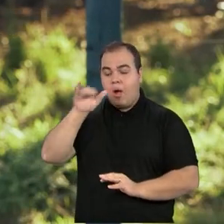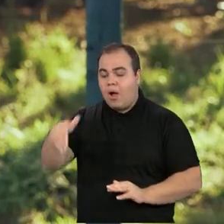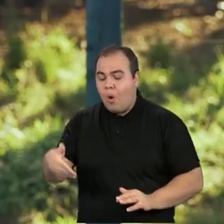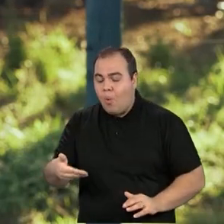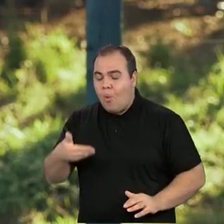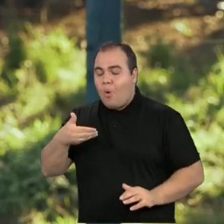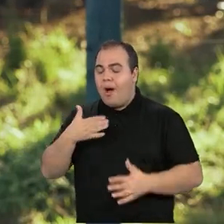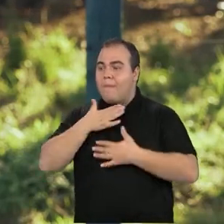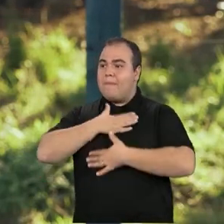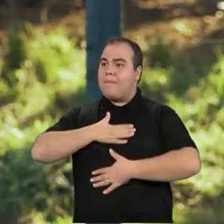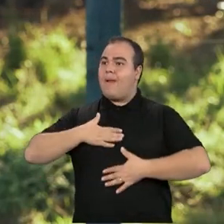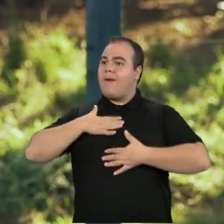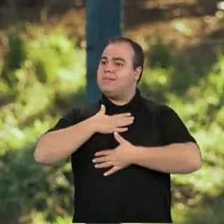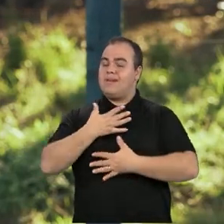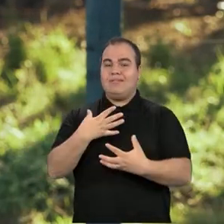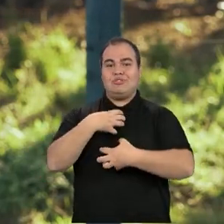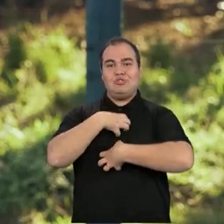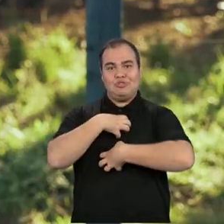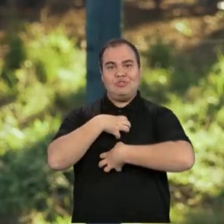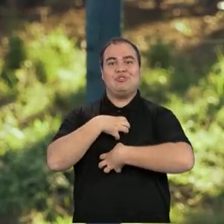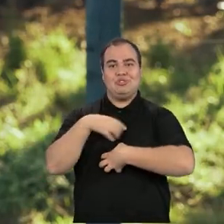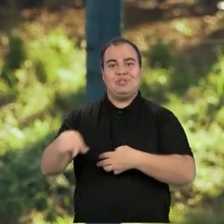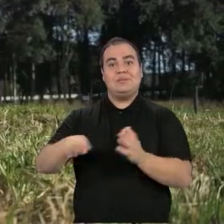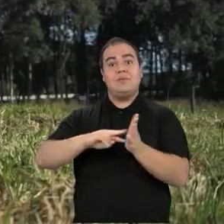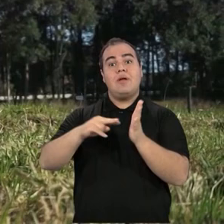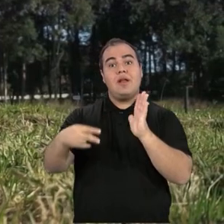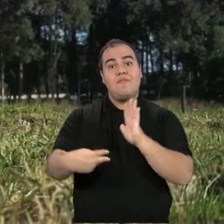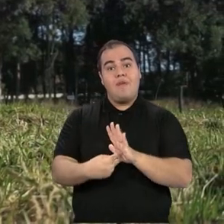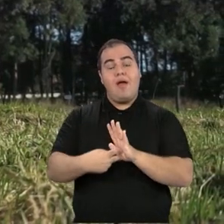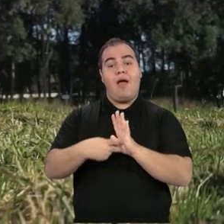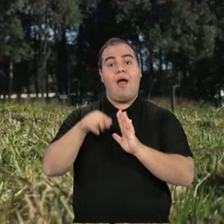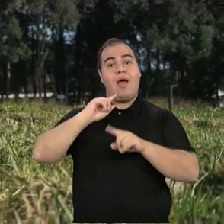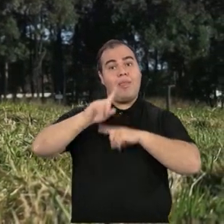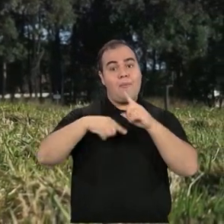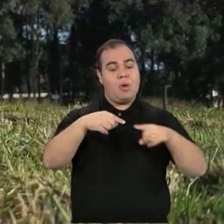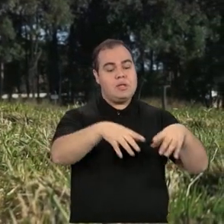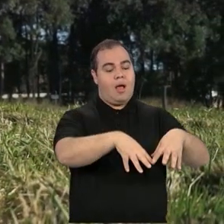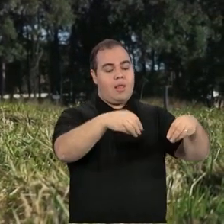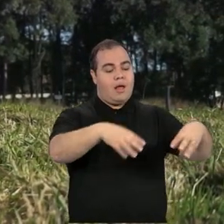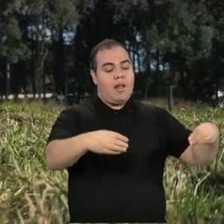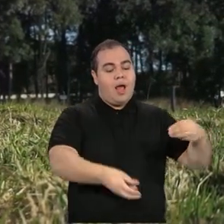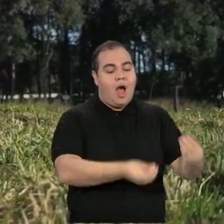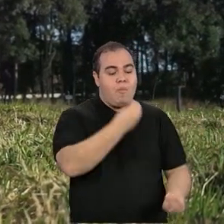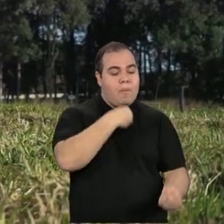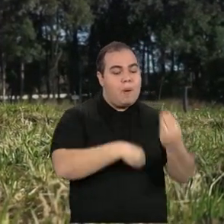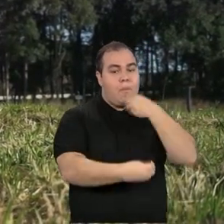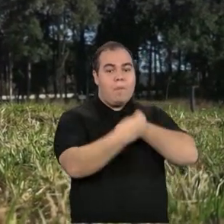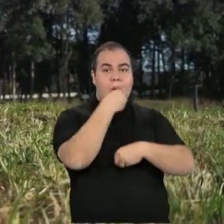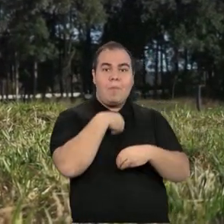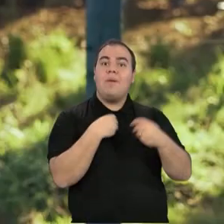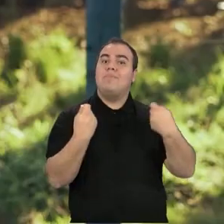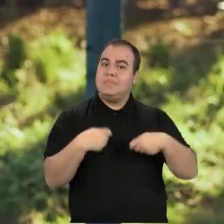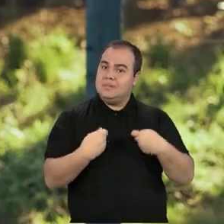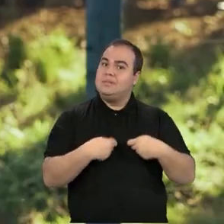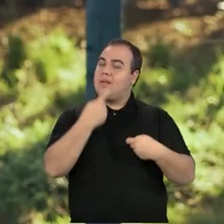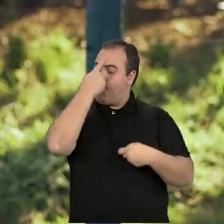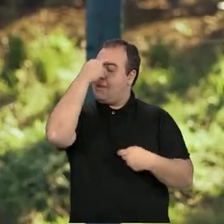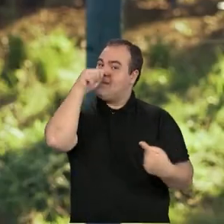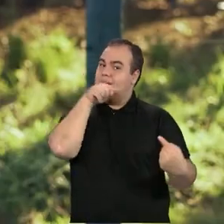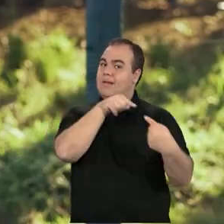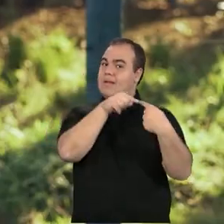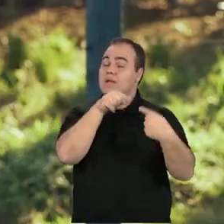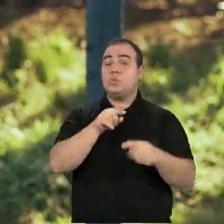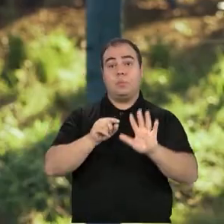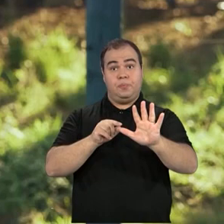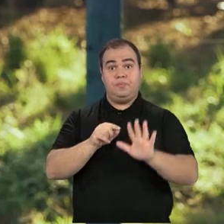Isso tem uma relação direta com a quantidade de alimento sólido que ele vai ingerir. Então a gente tem que pensar nessa relação. Se eu espero que o animal